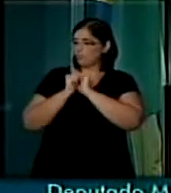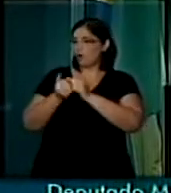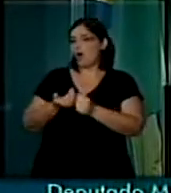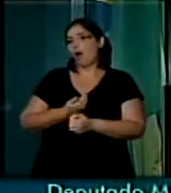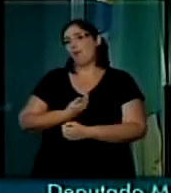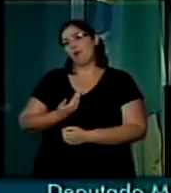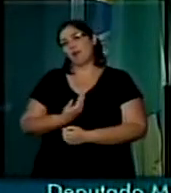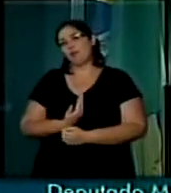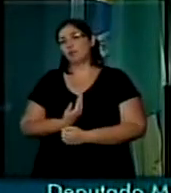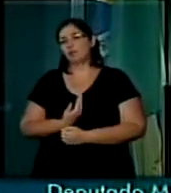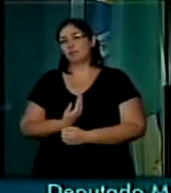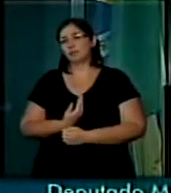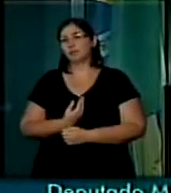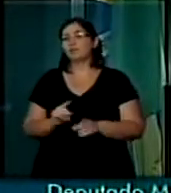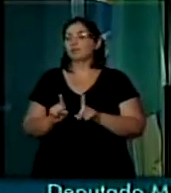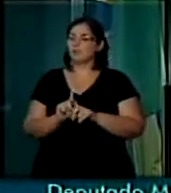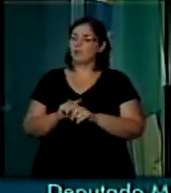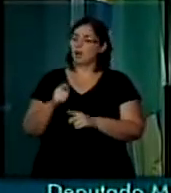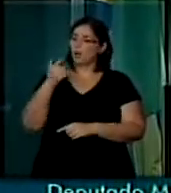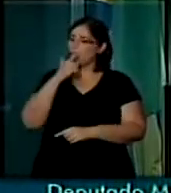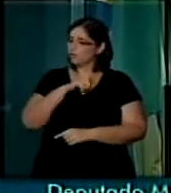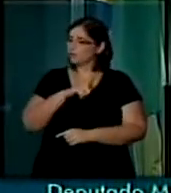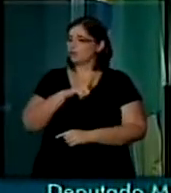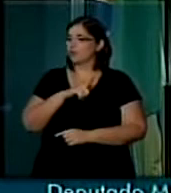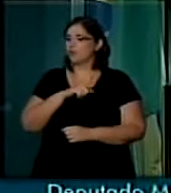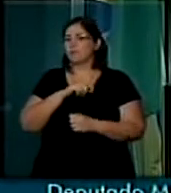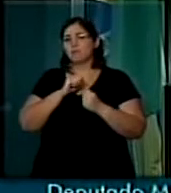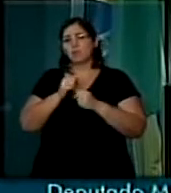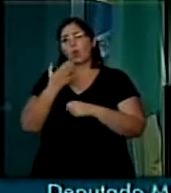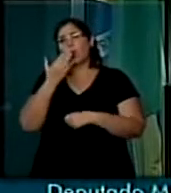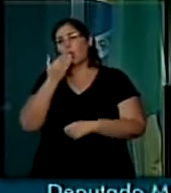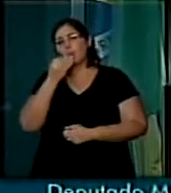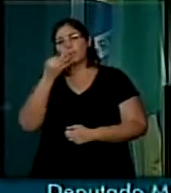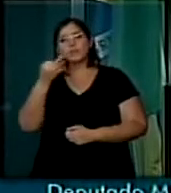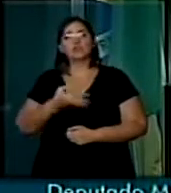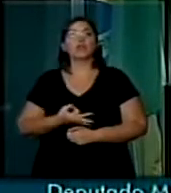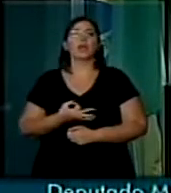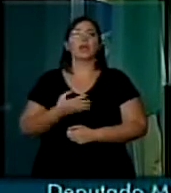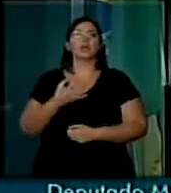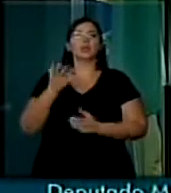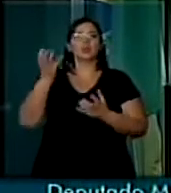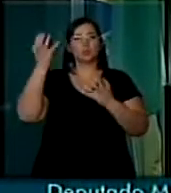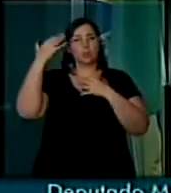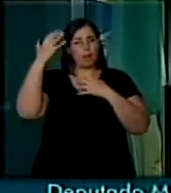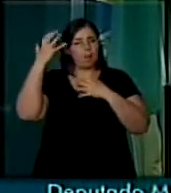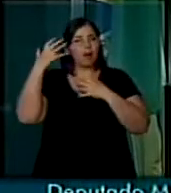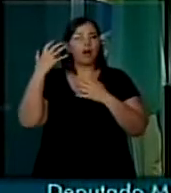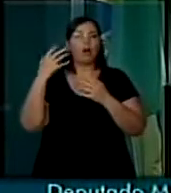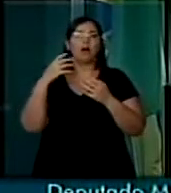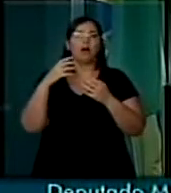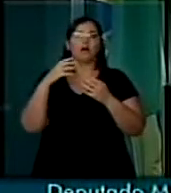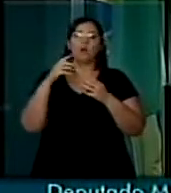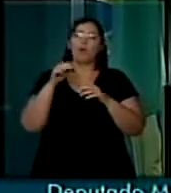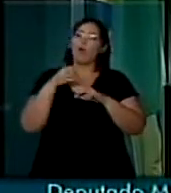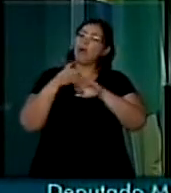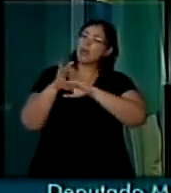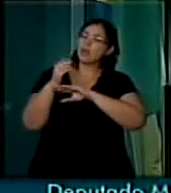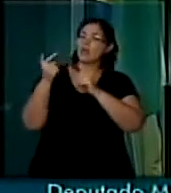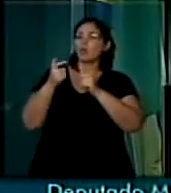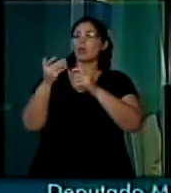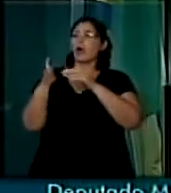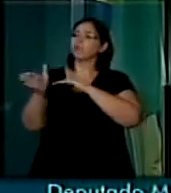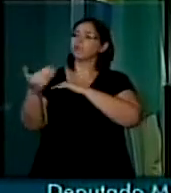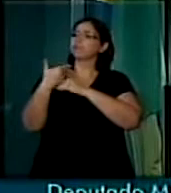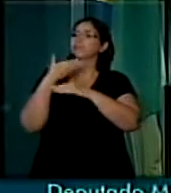de poder se alimentar, tomar banho, ir para um lugar ou